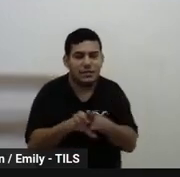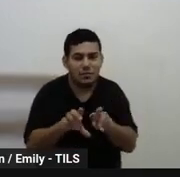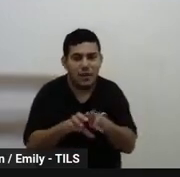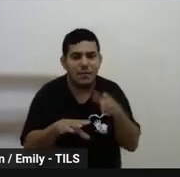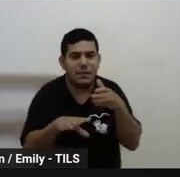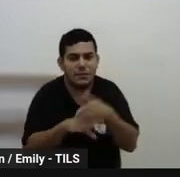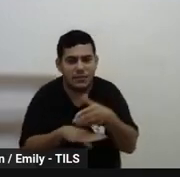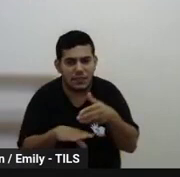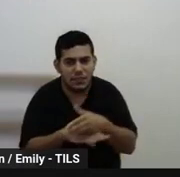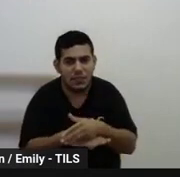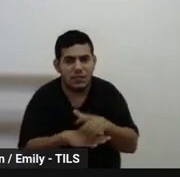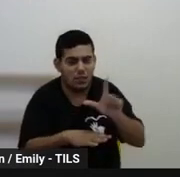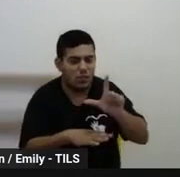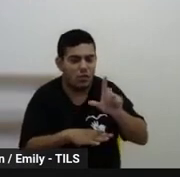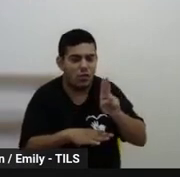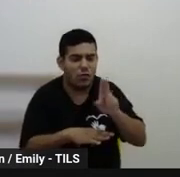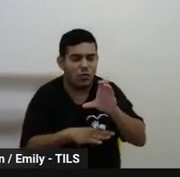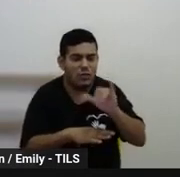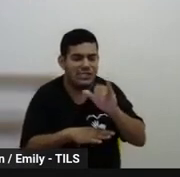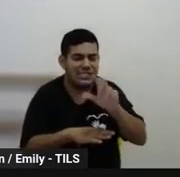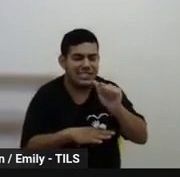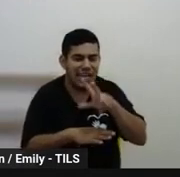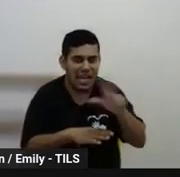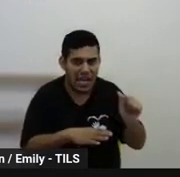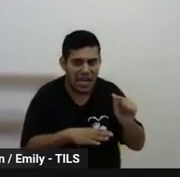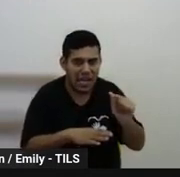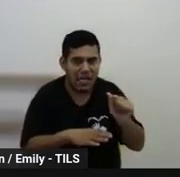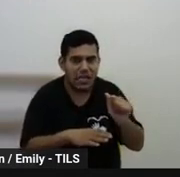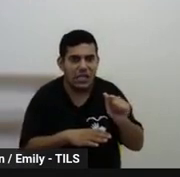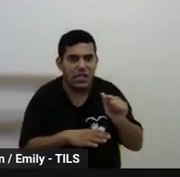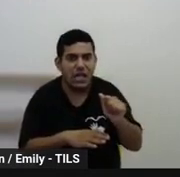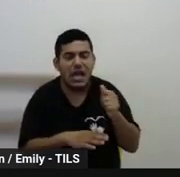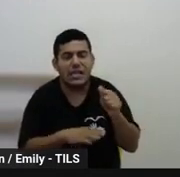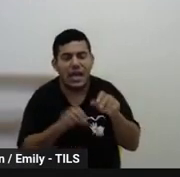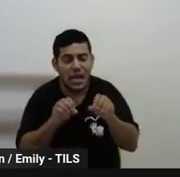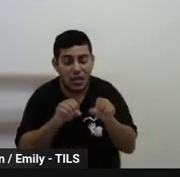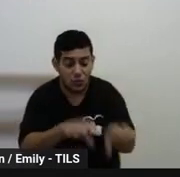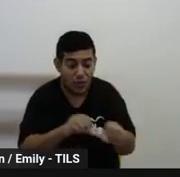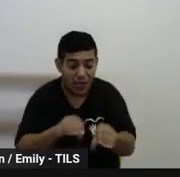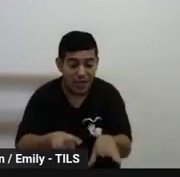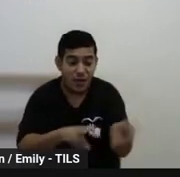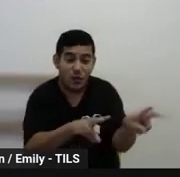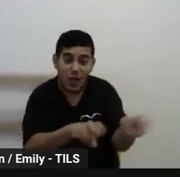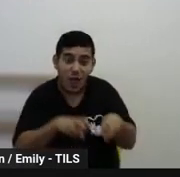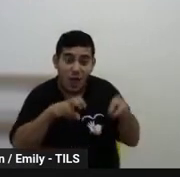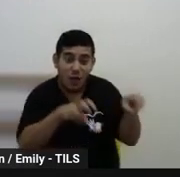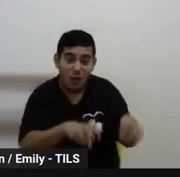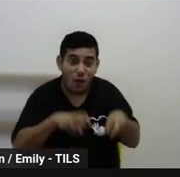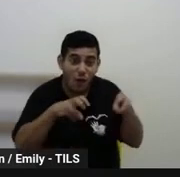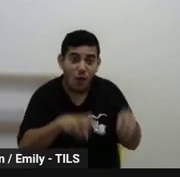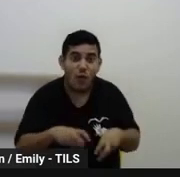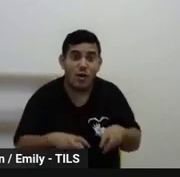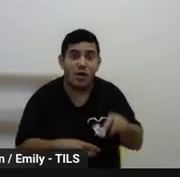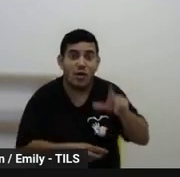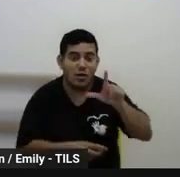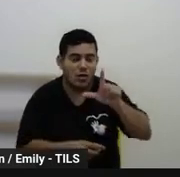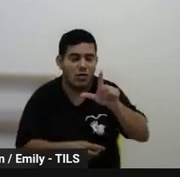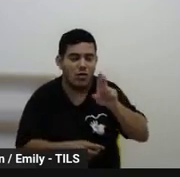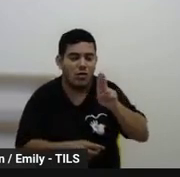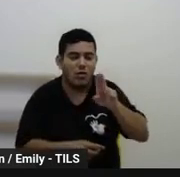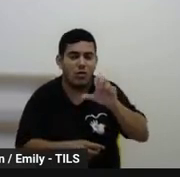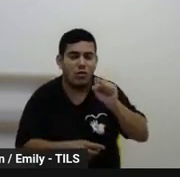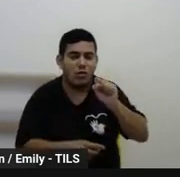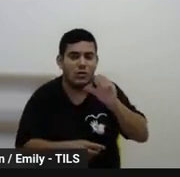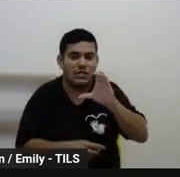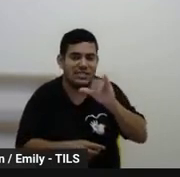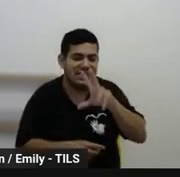participação também de Luciana Belmonte, que é da educação do campo, Lucila Lima, que fica responsável pelos programas